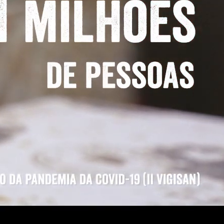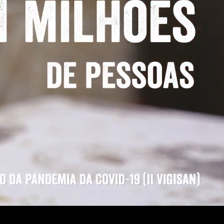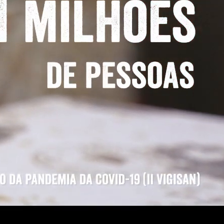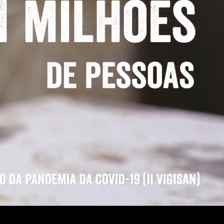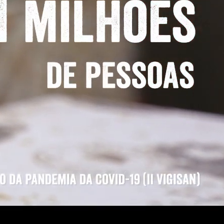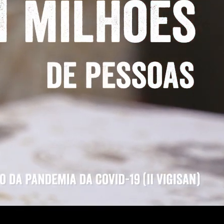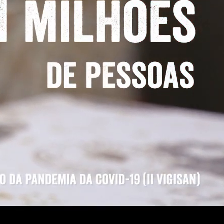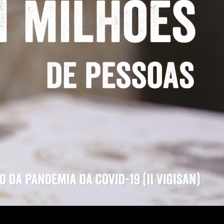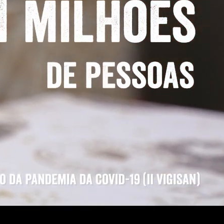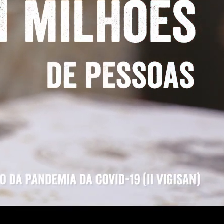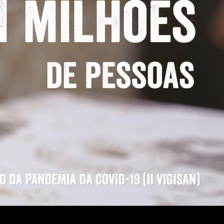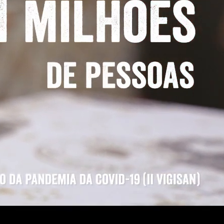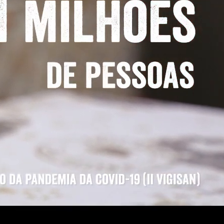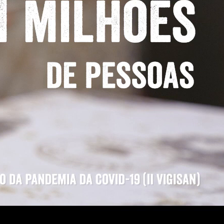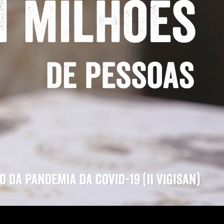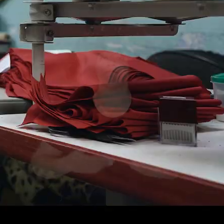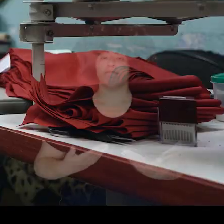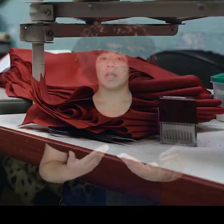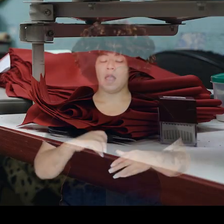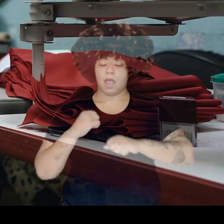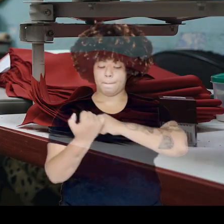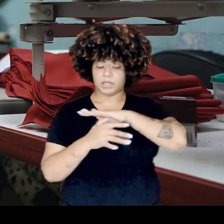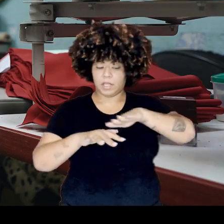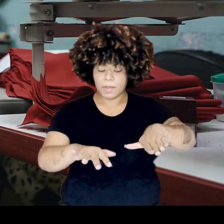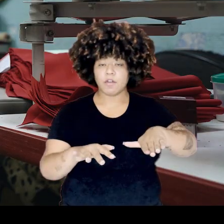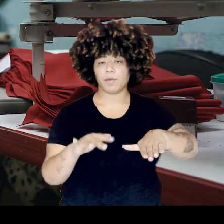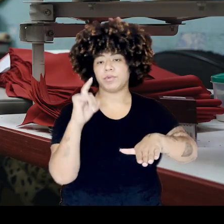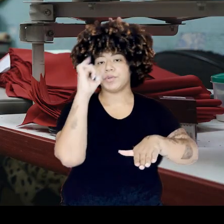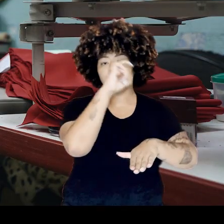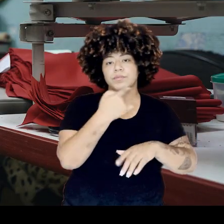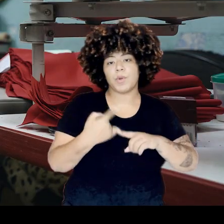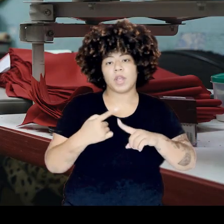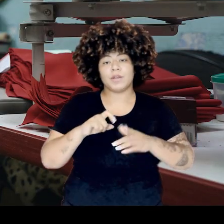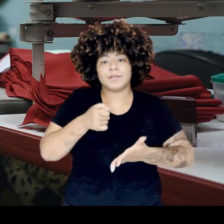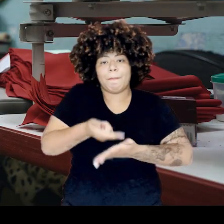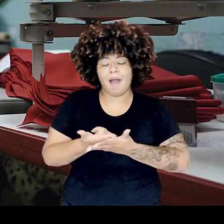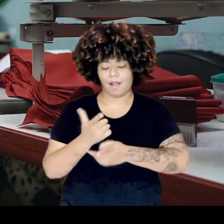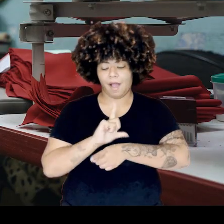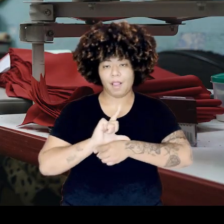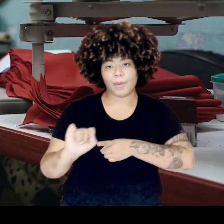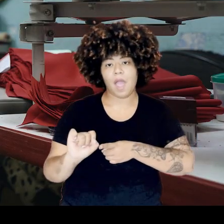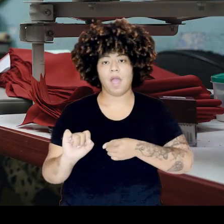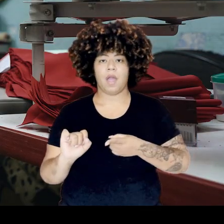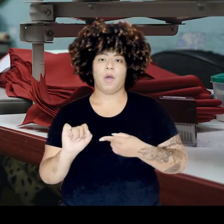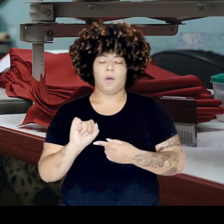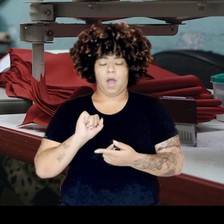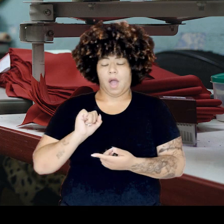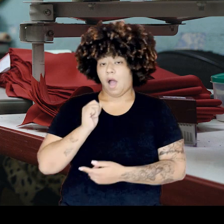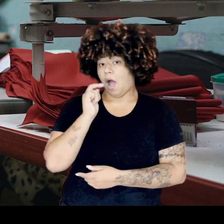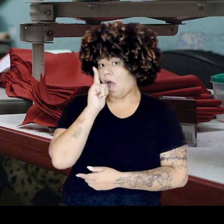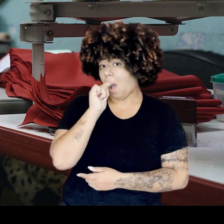A pandemia foi muito crítica pra nós, porque nós moramos de aluguel. Aluguel, água, luz, internet,